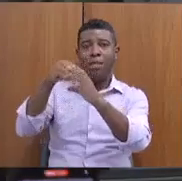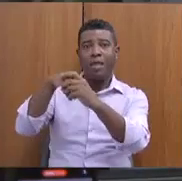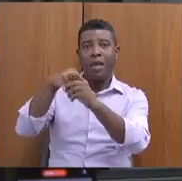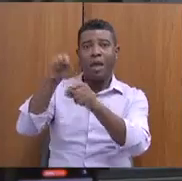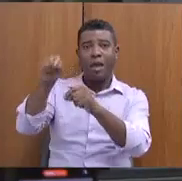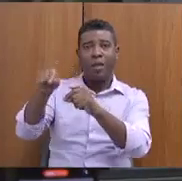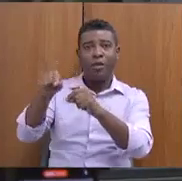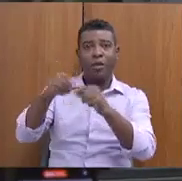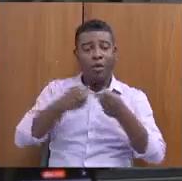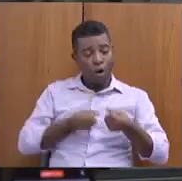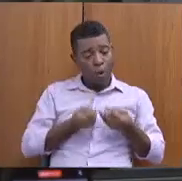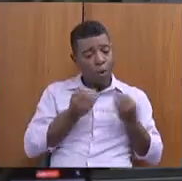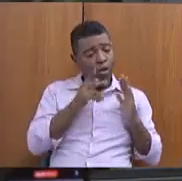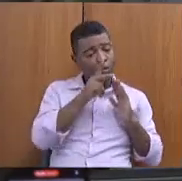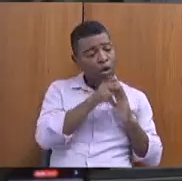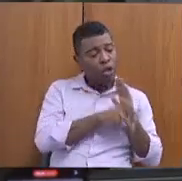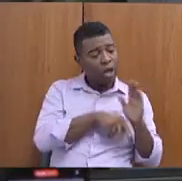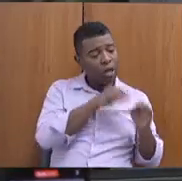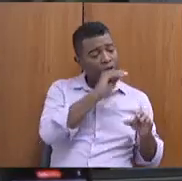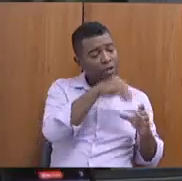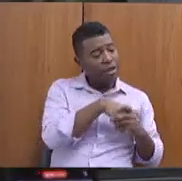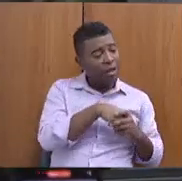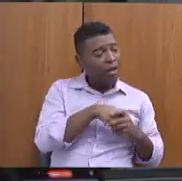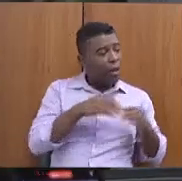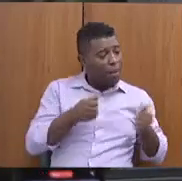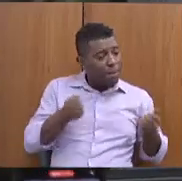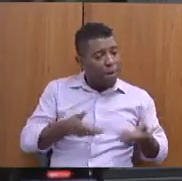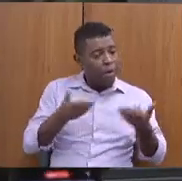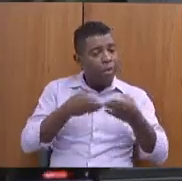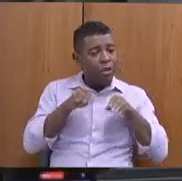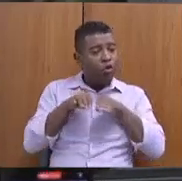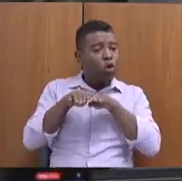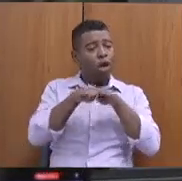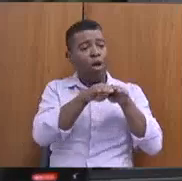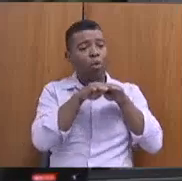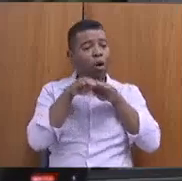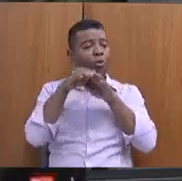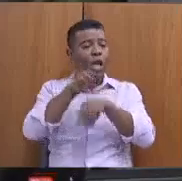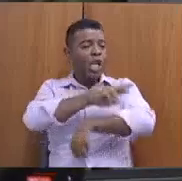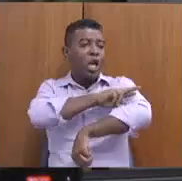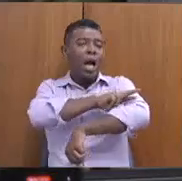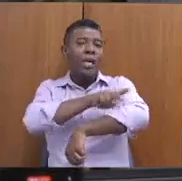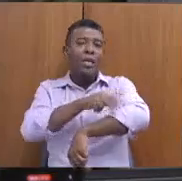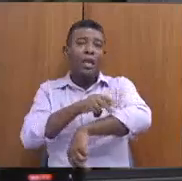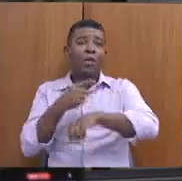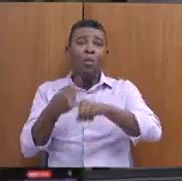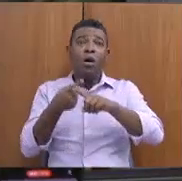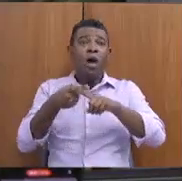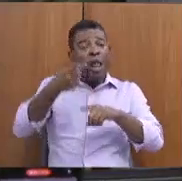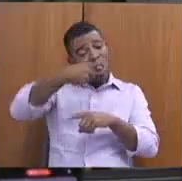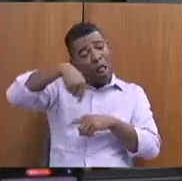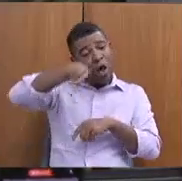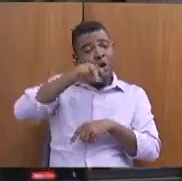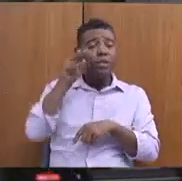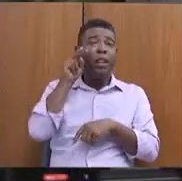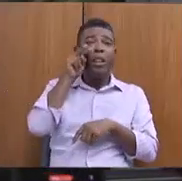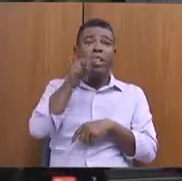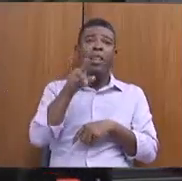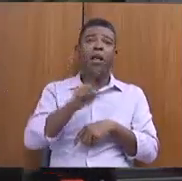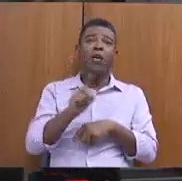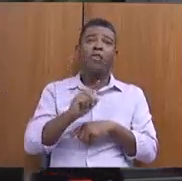Coordenadoria de Promoção de Igualdade Racial, que a gente também não vê as ações da Coordenadoria,